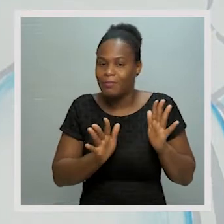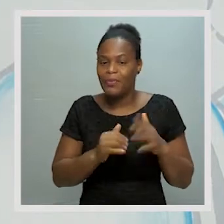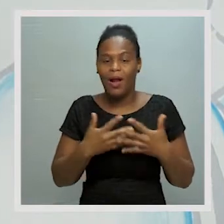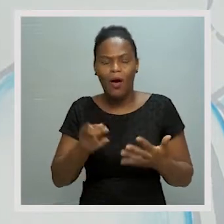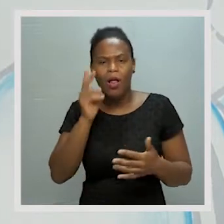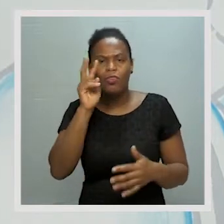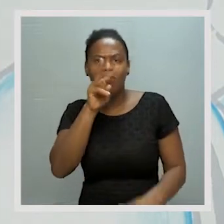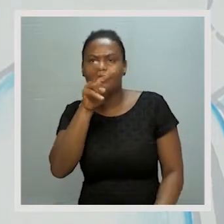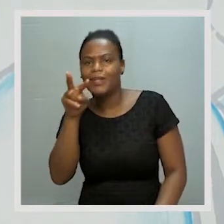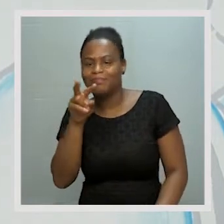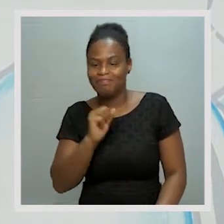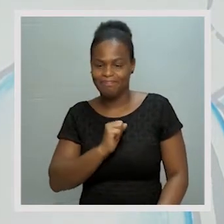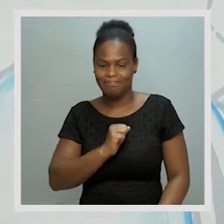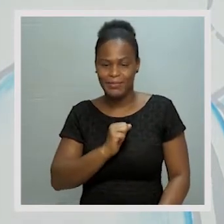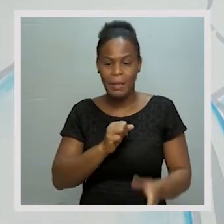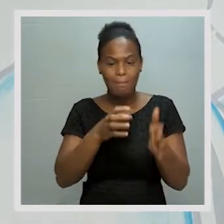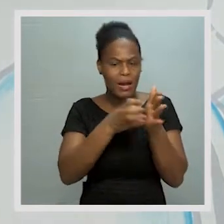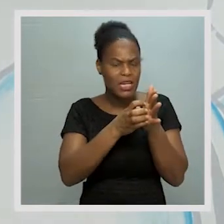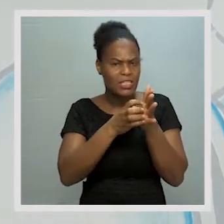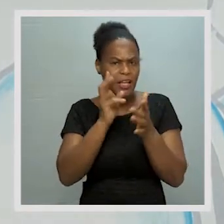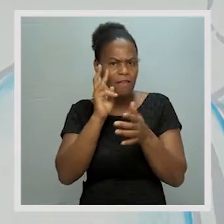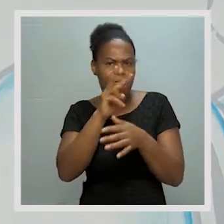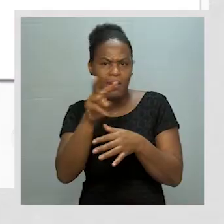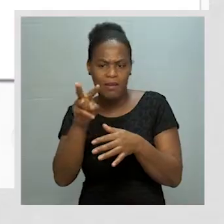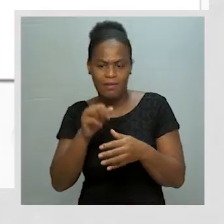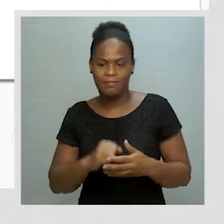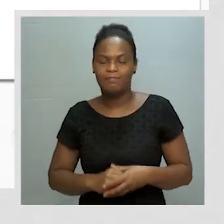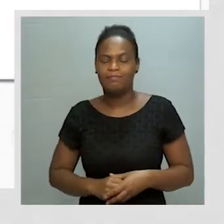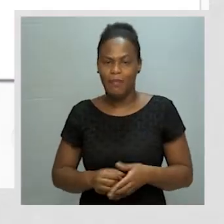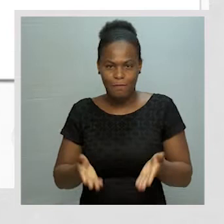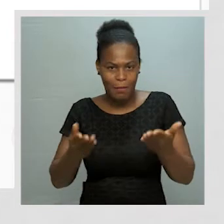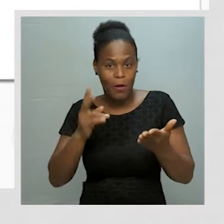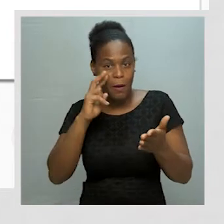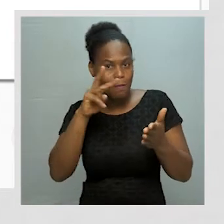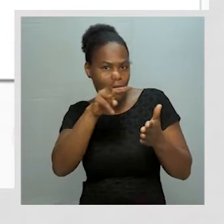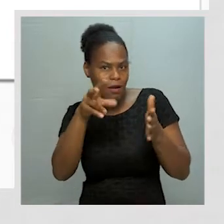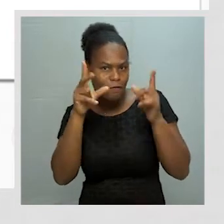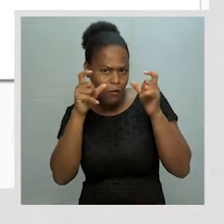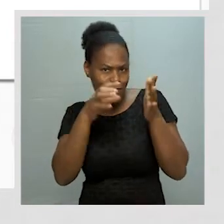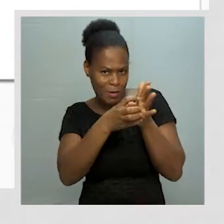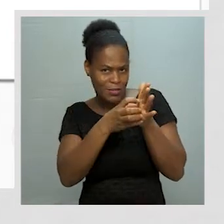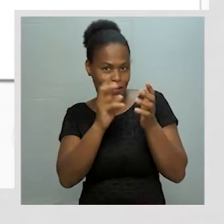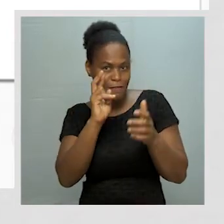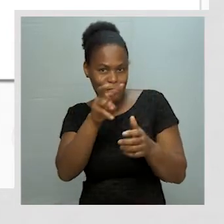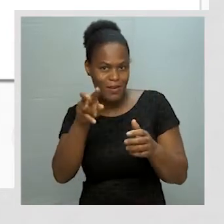as seguintes imagens. Vamos lá observar essas imagens.